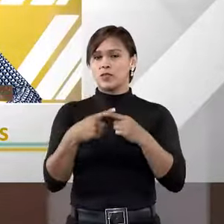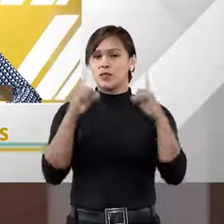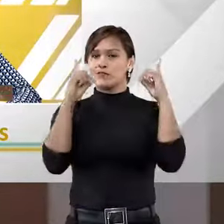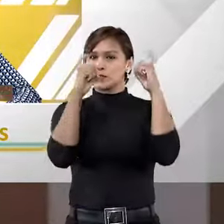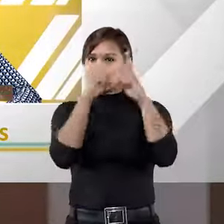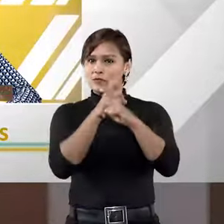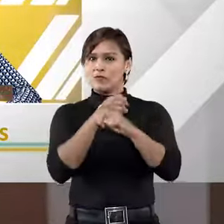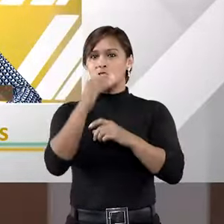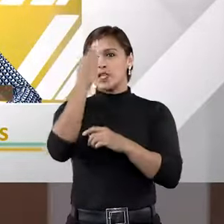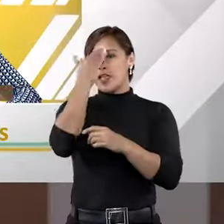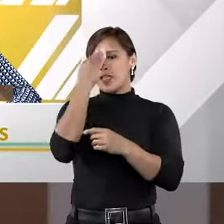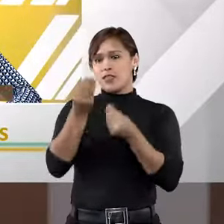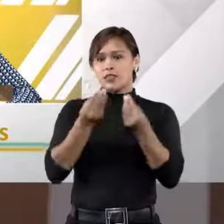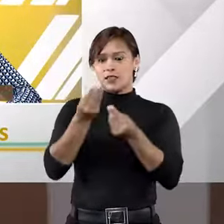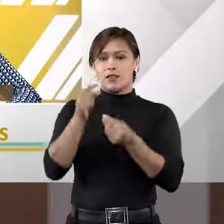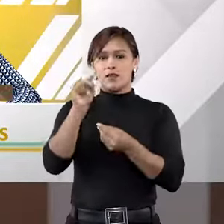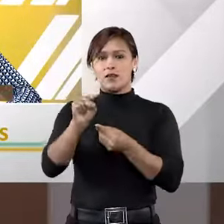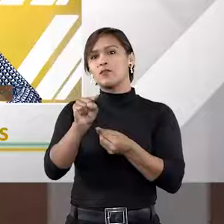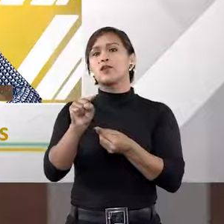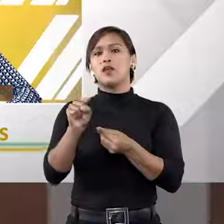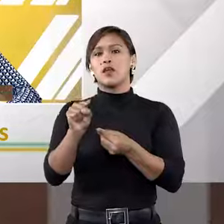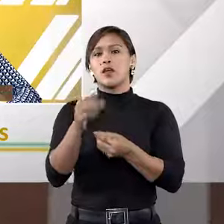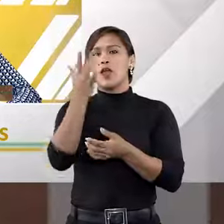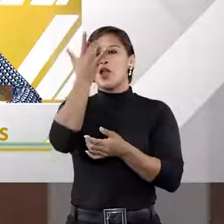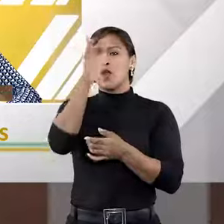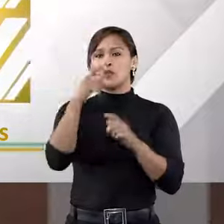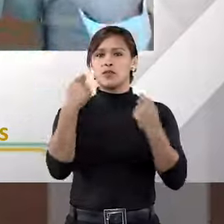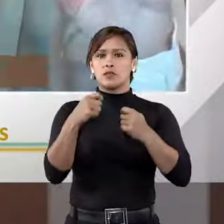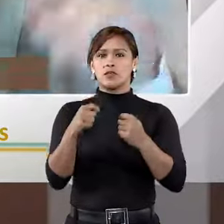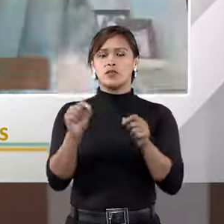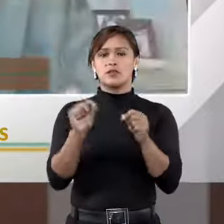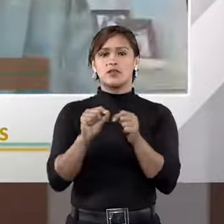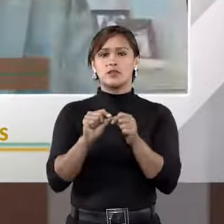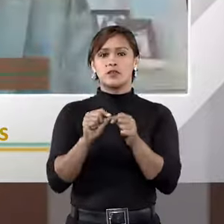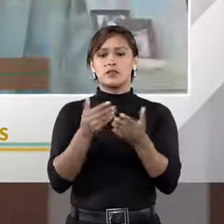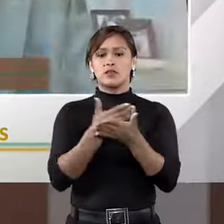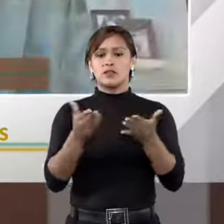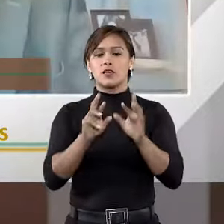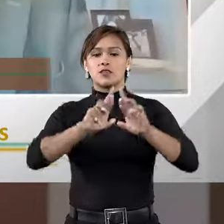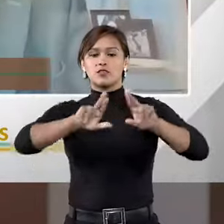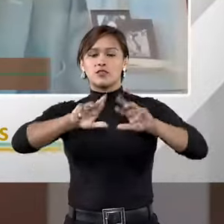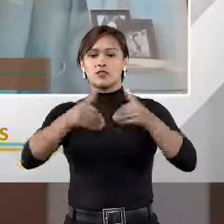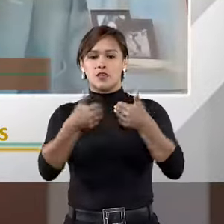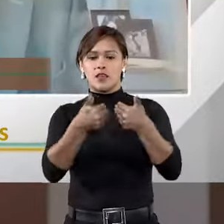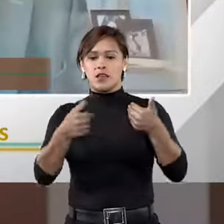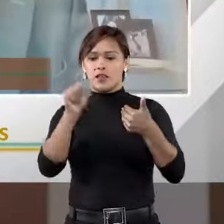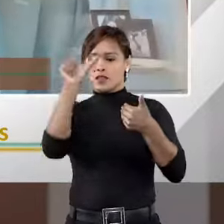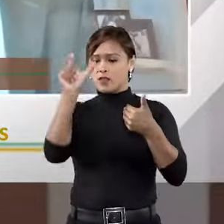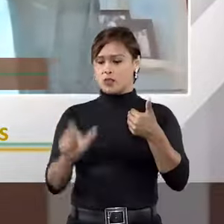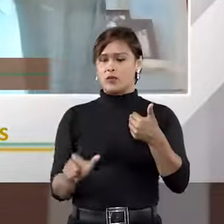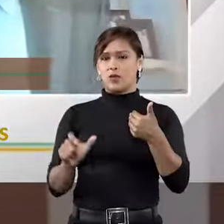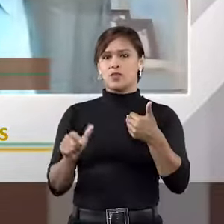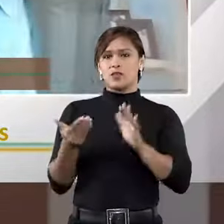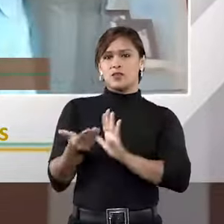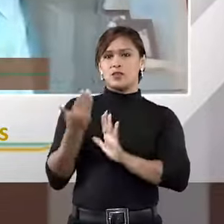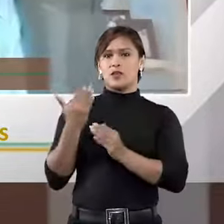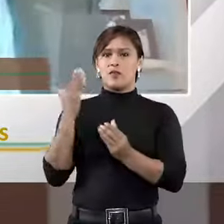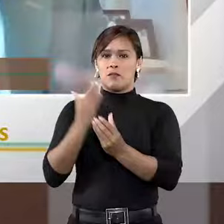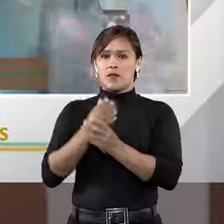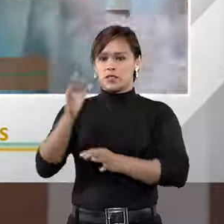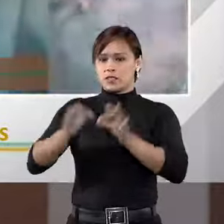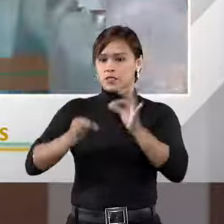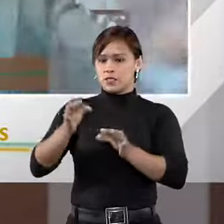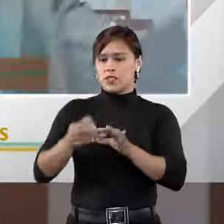difícil de ser compreendida, porque eu acho aqui a necessidade de fazer uma distinção entre o que são precedentes